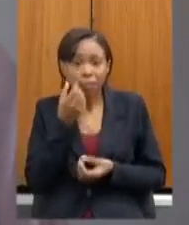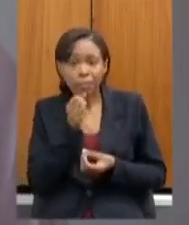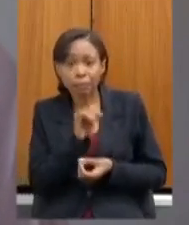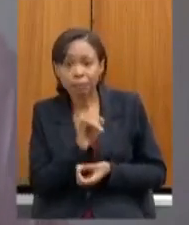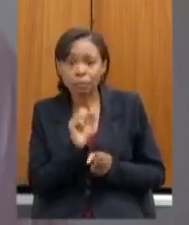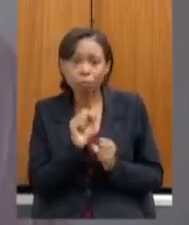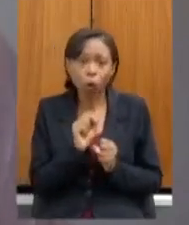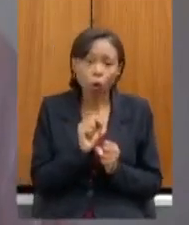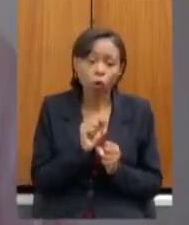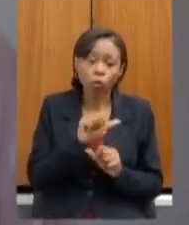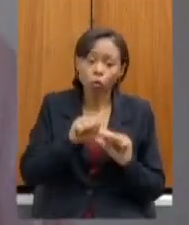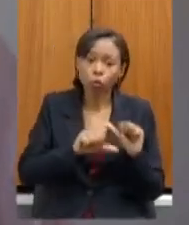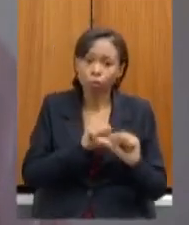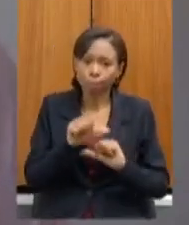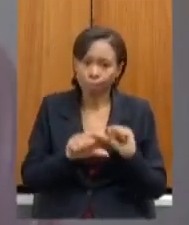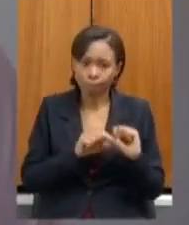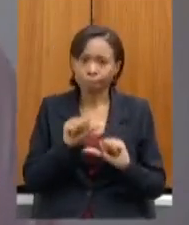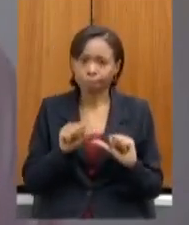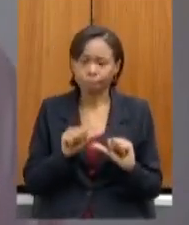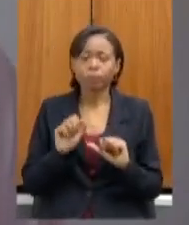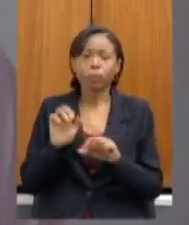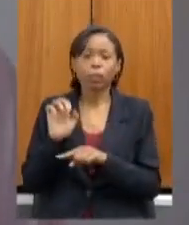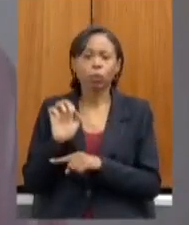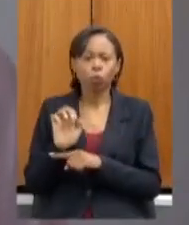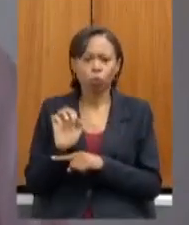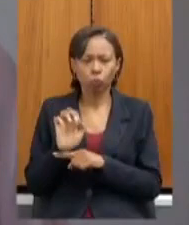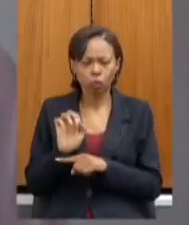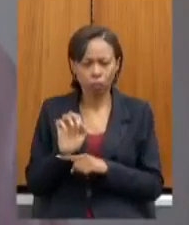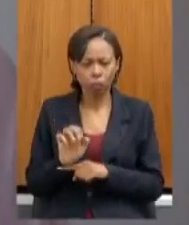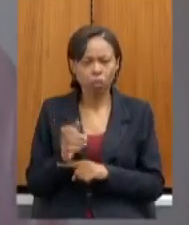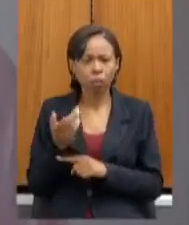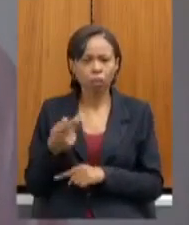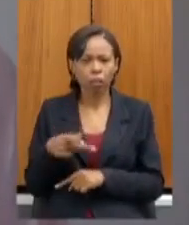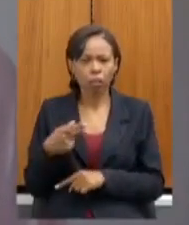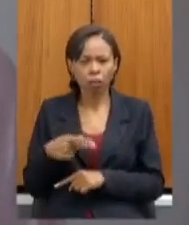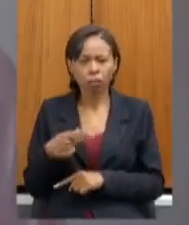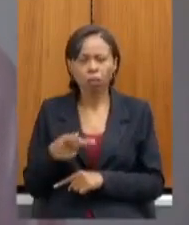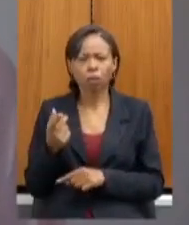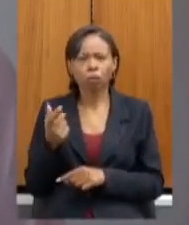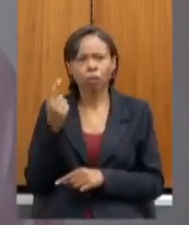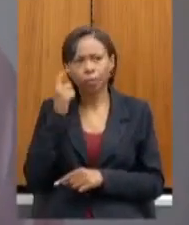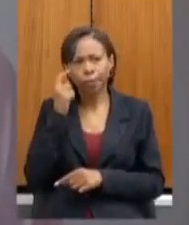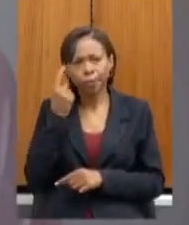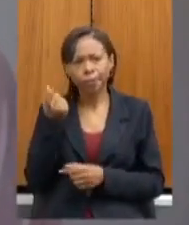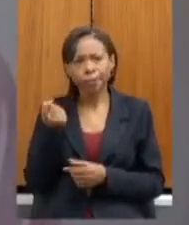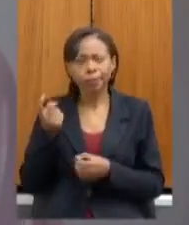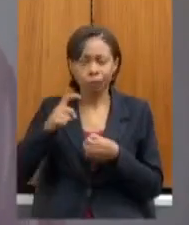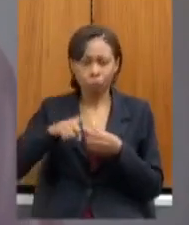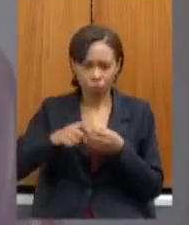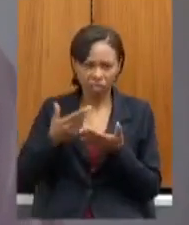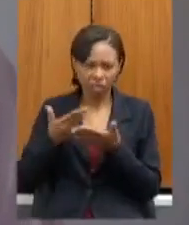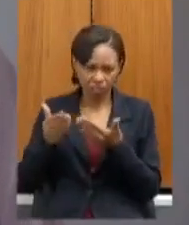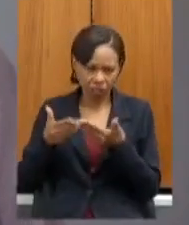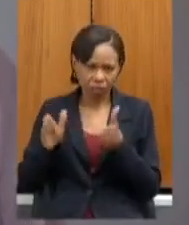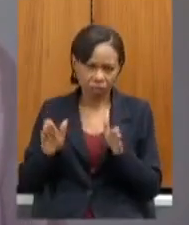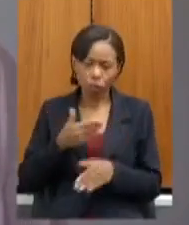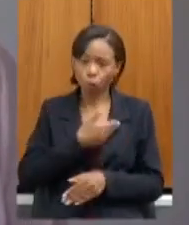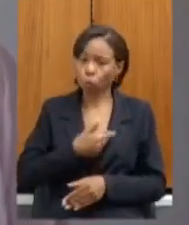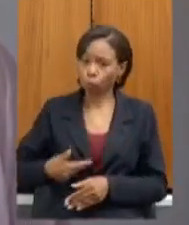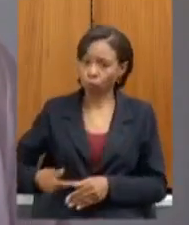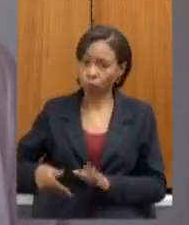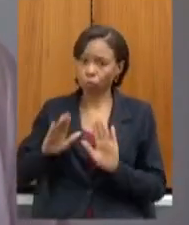o senhor está dizendo em relação a essa priorização da volta das aulas o Estado entrou com o processo